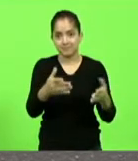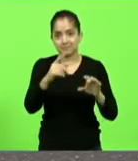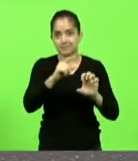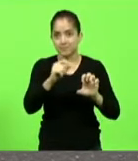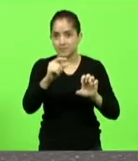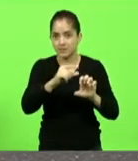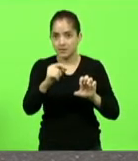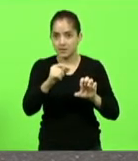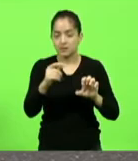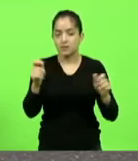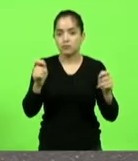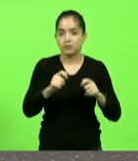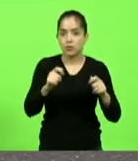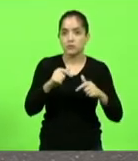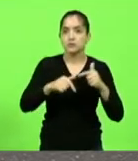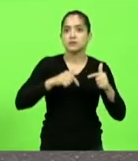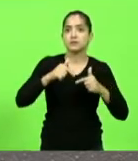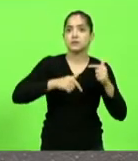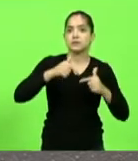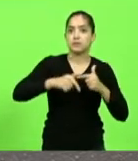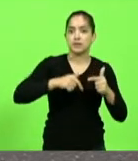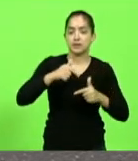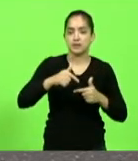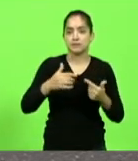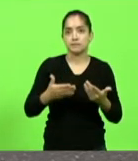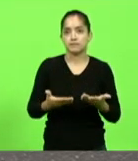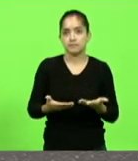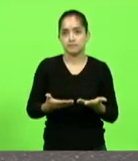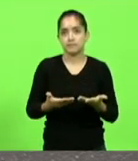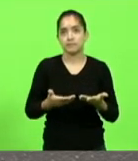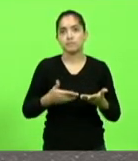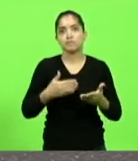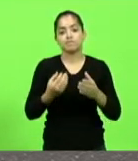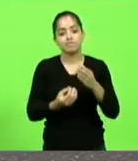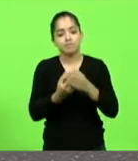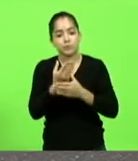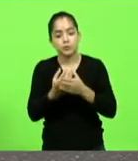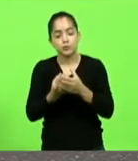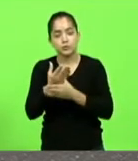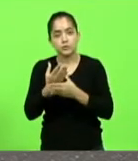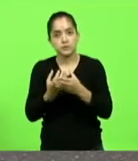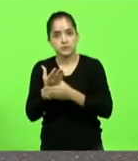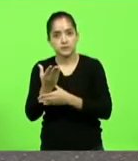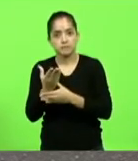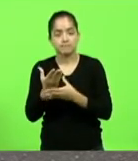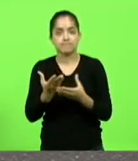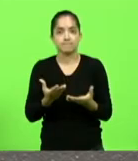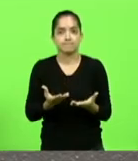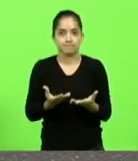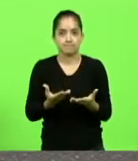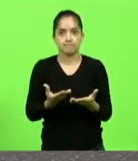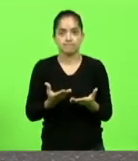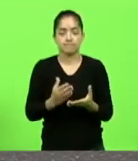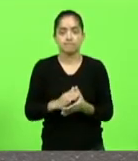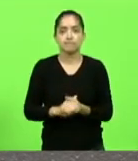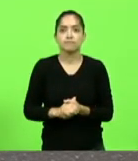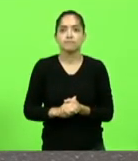possa trabalhar possa produzir o que que vai